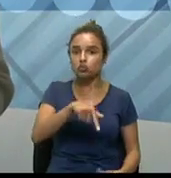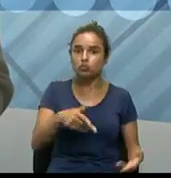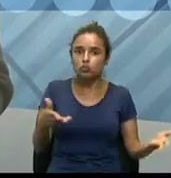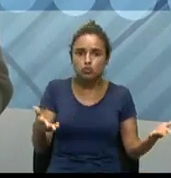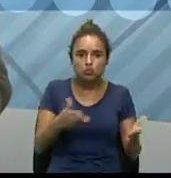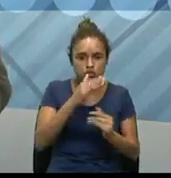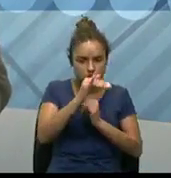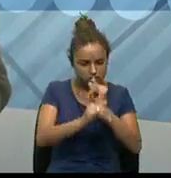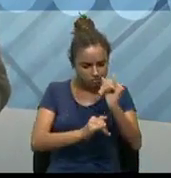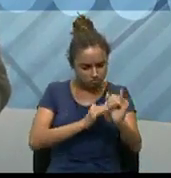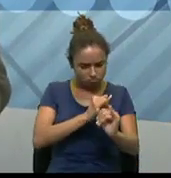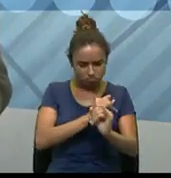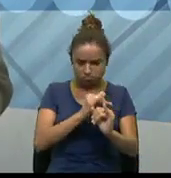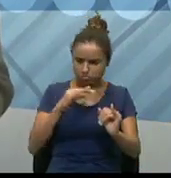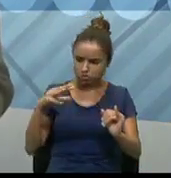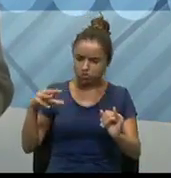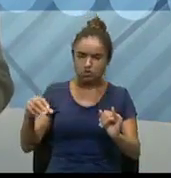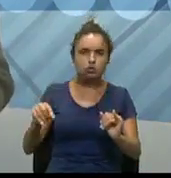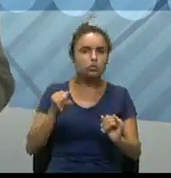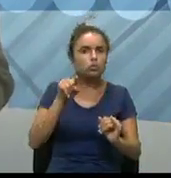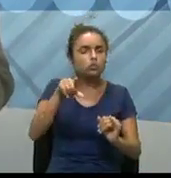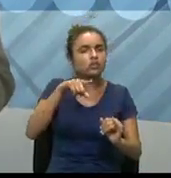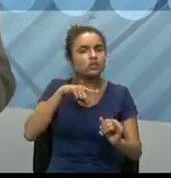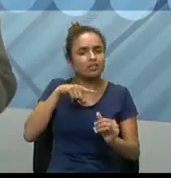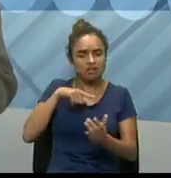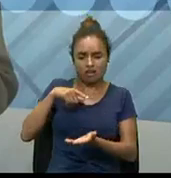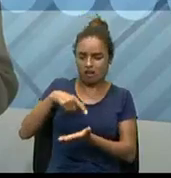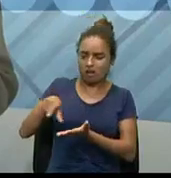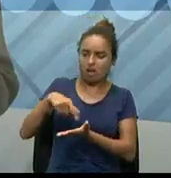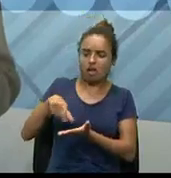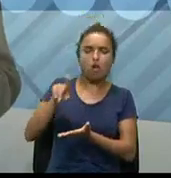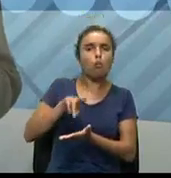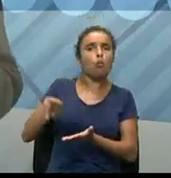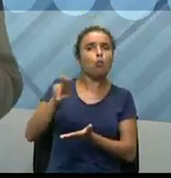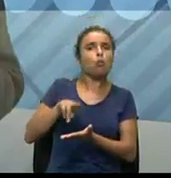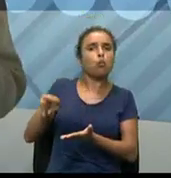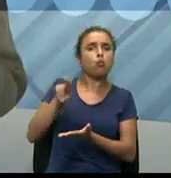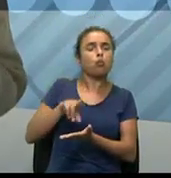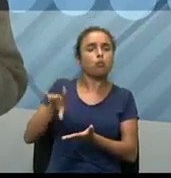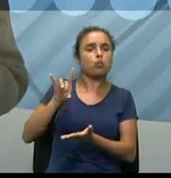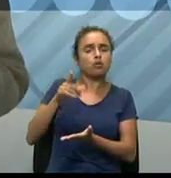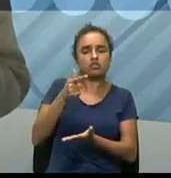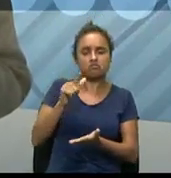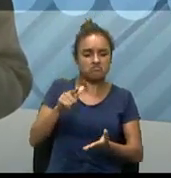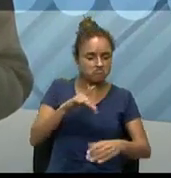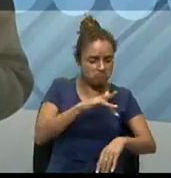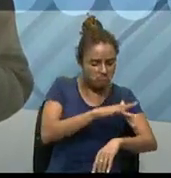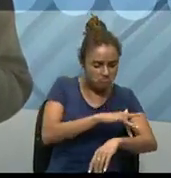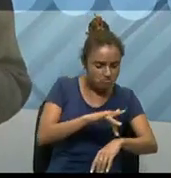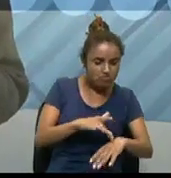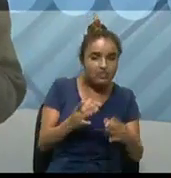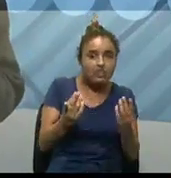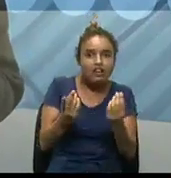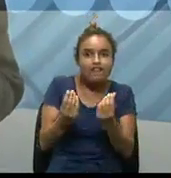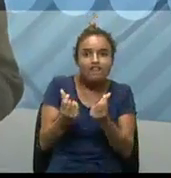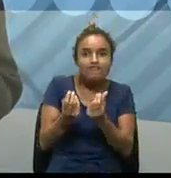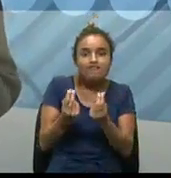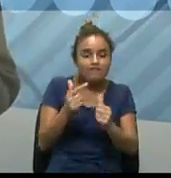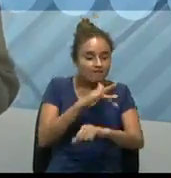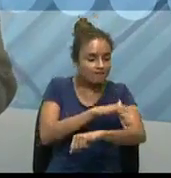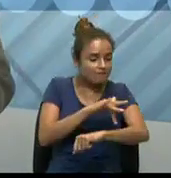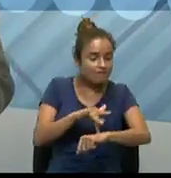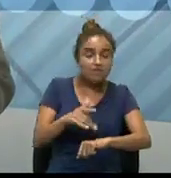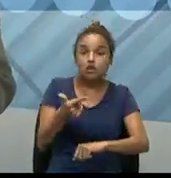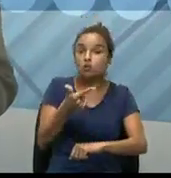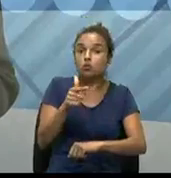digital? Ela só existe no mundo digital, ela não é física e acontece, então,